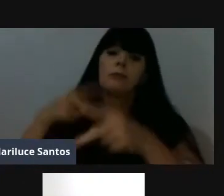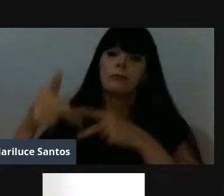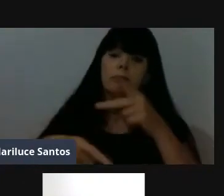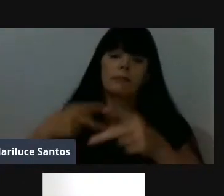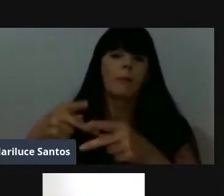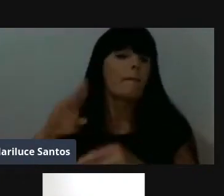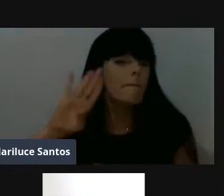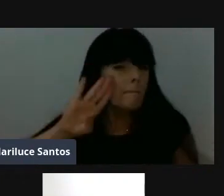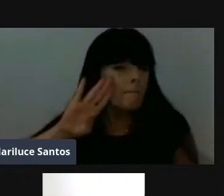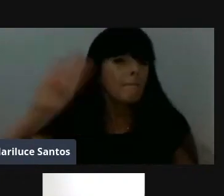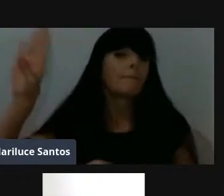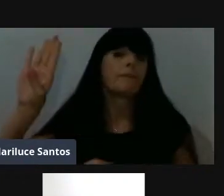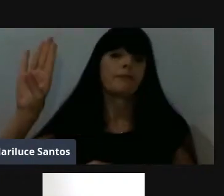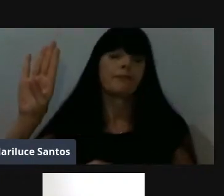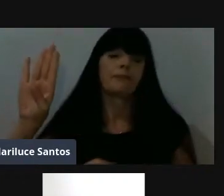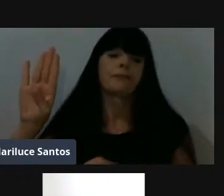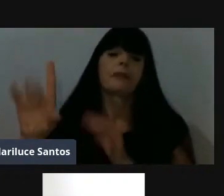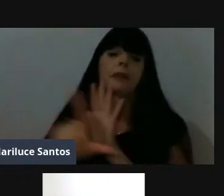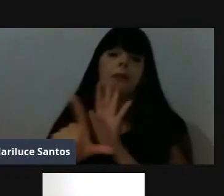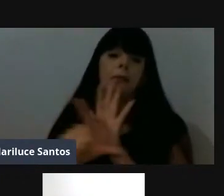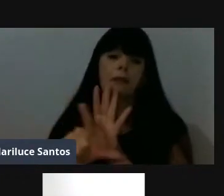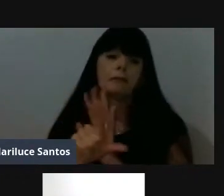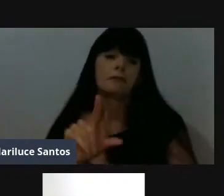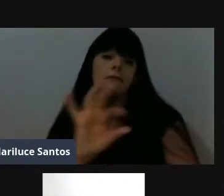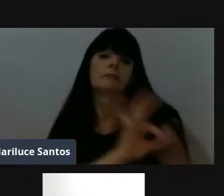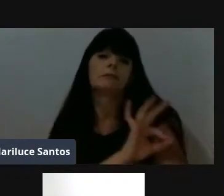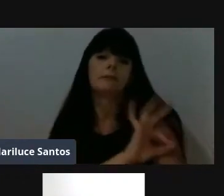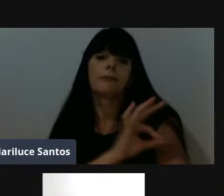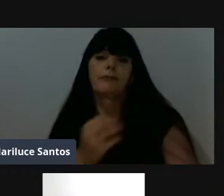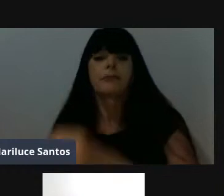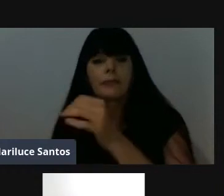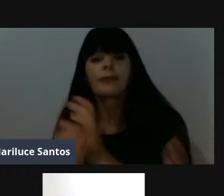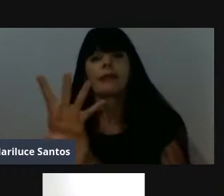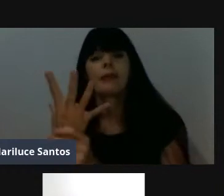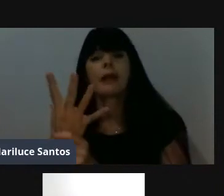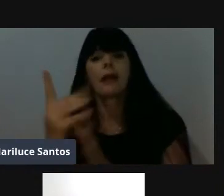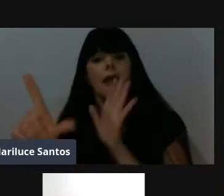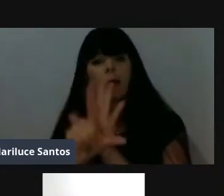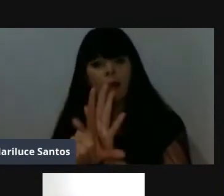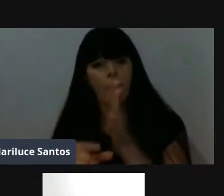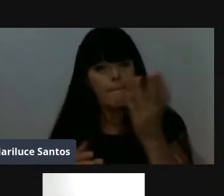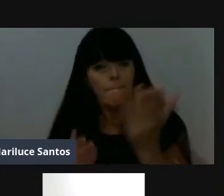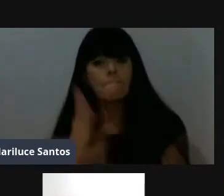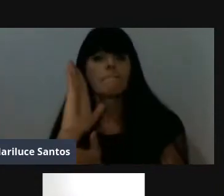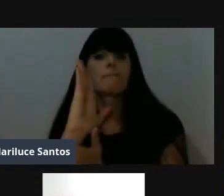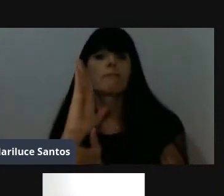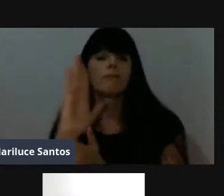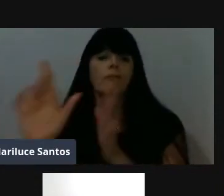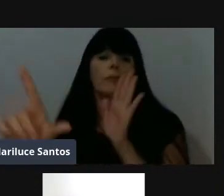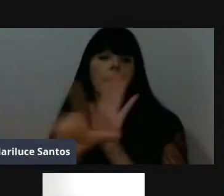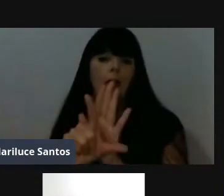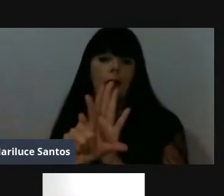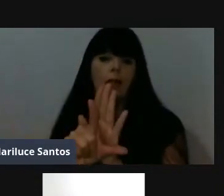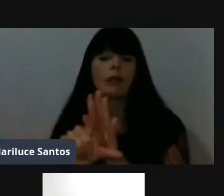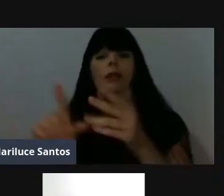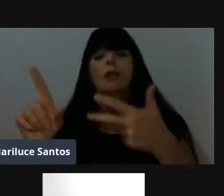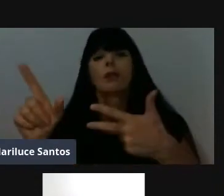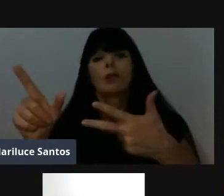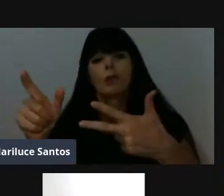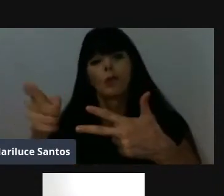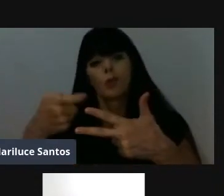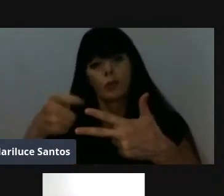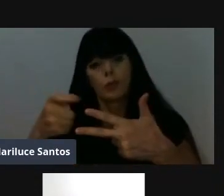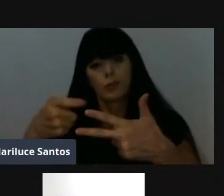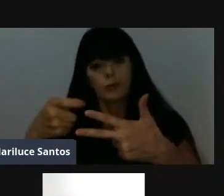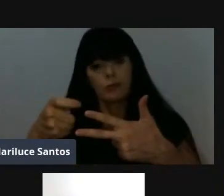principal legislar e fiscalizar, criar leis, aprovar as leis do executivo, né, e